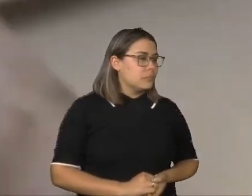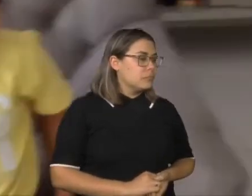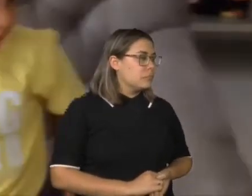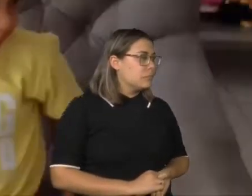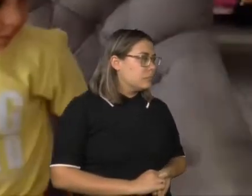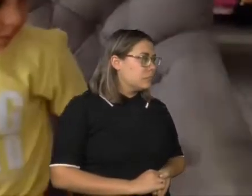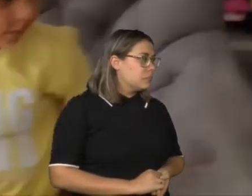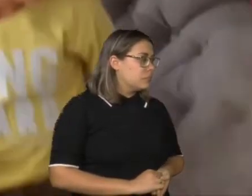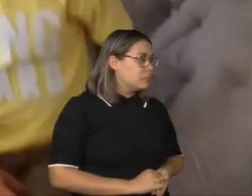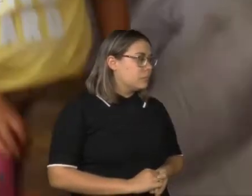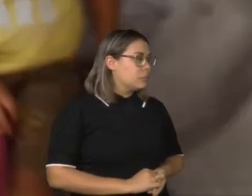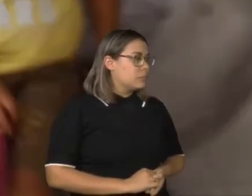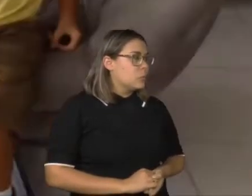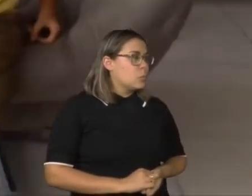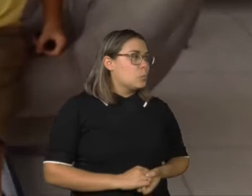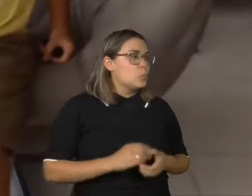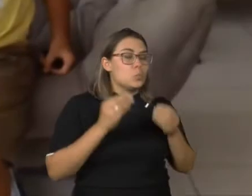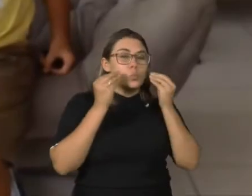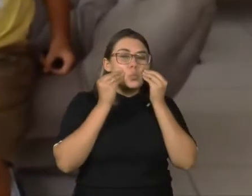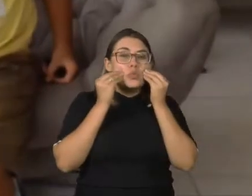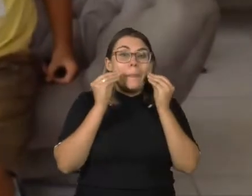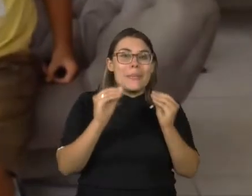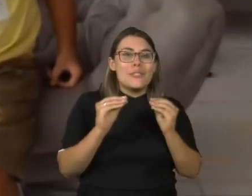Manda um beijinho pra tia.